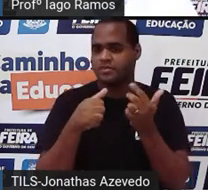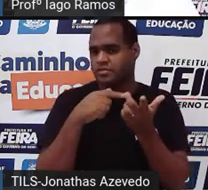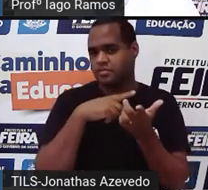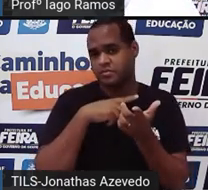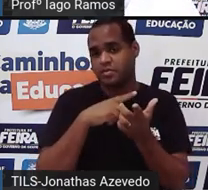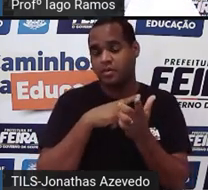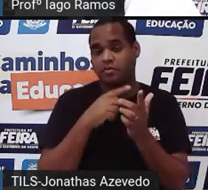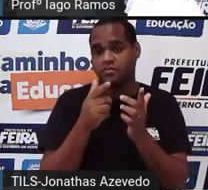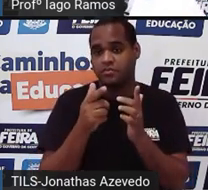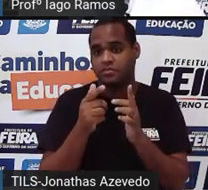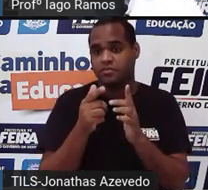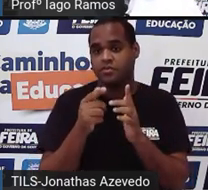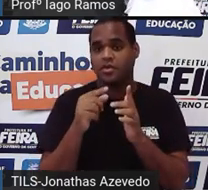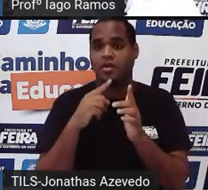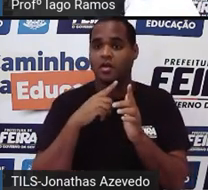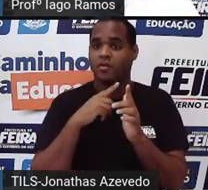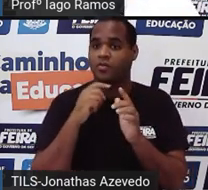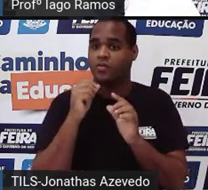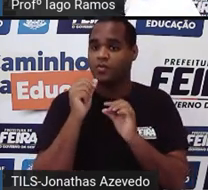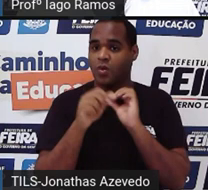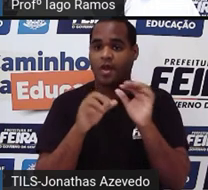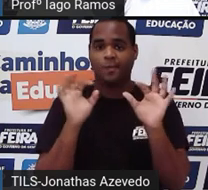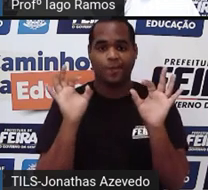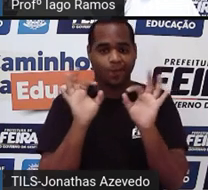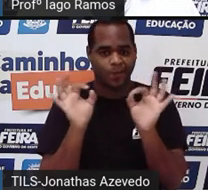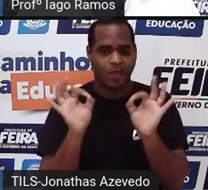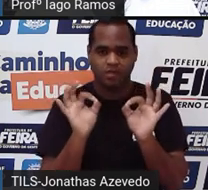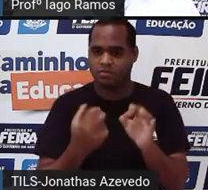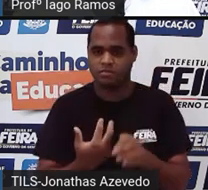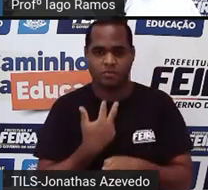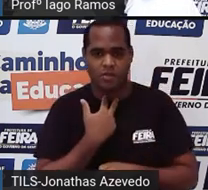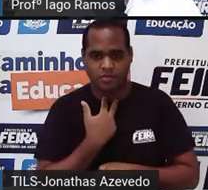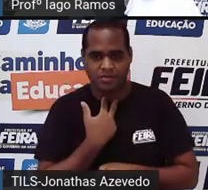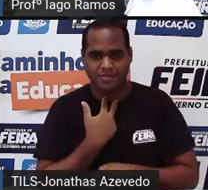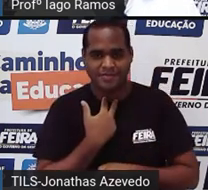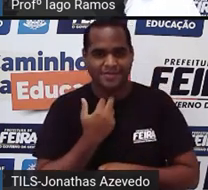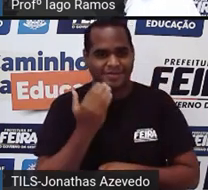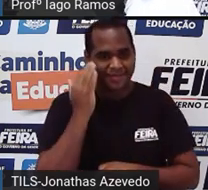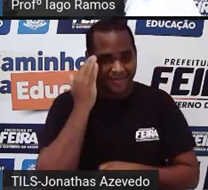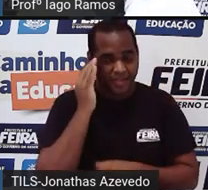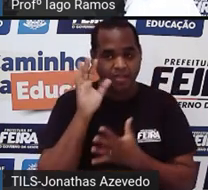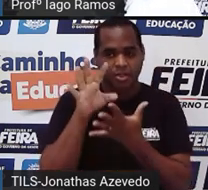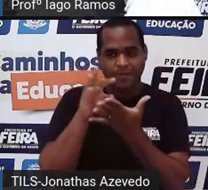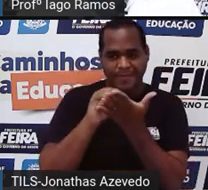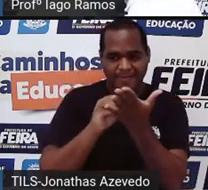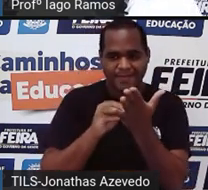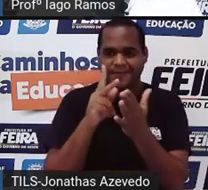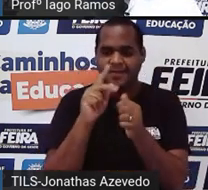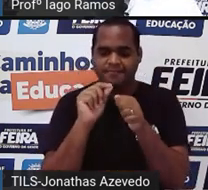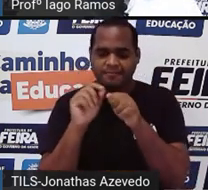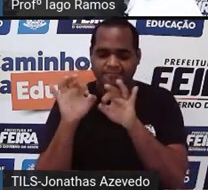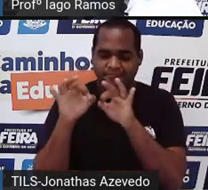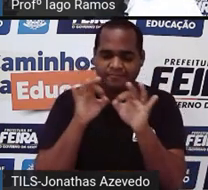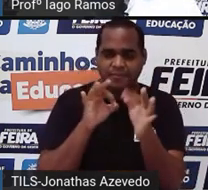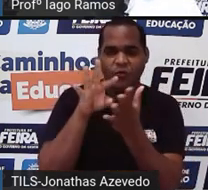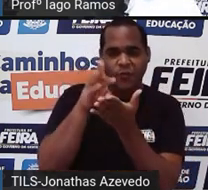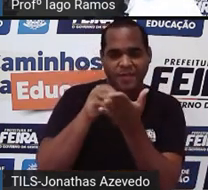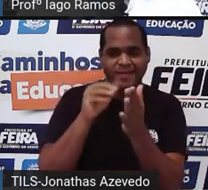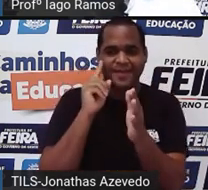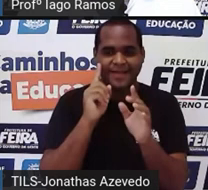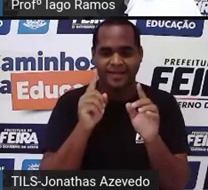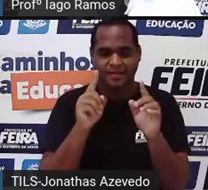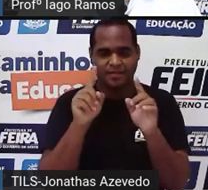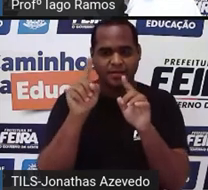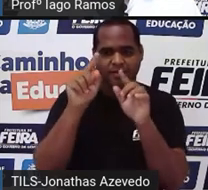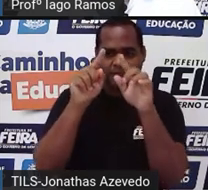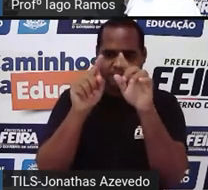sem mudar as medidas dela, tá bom? Então, copia, né? Faz aí uma cópia dessa figura aí